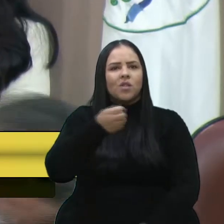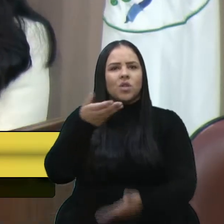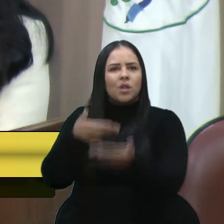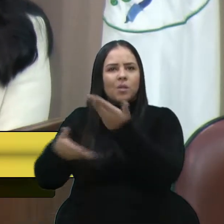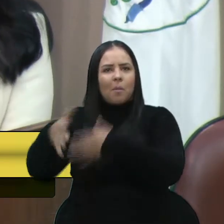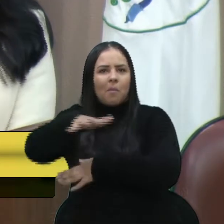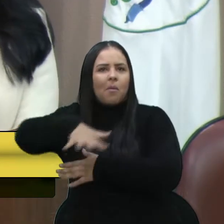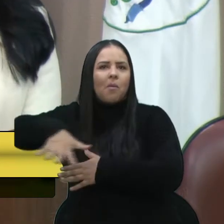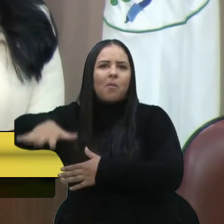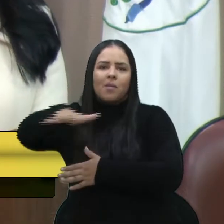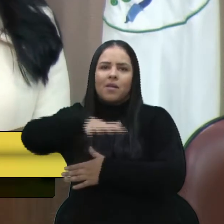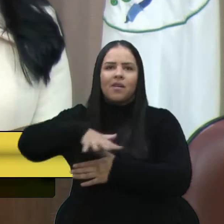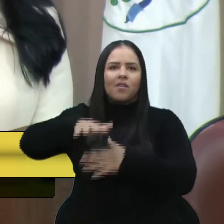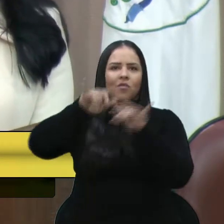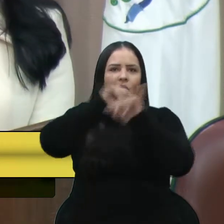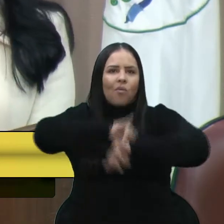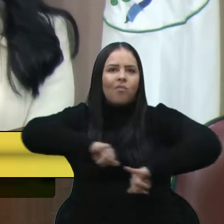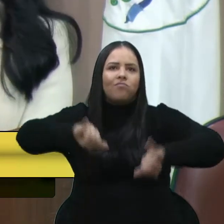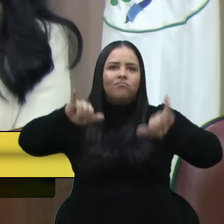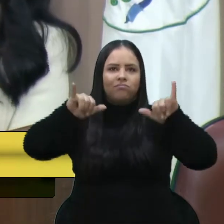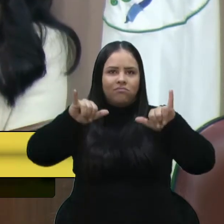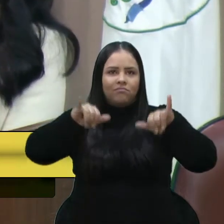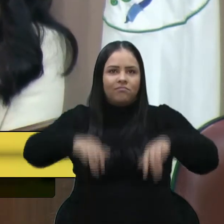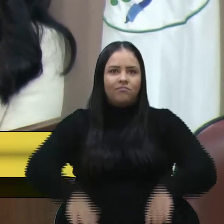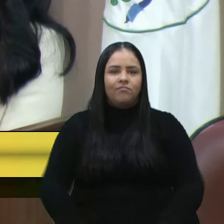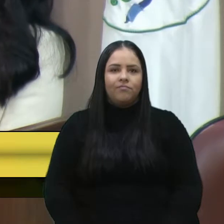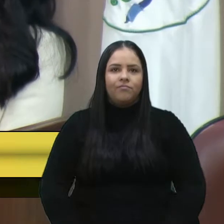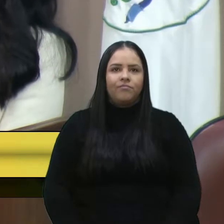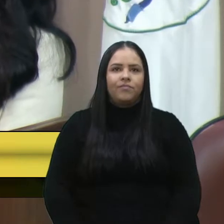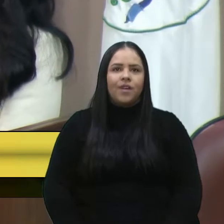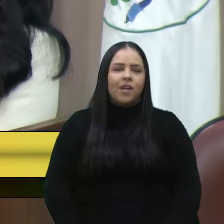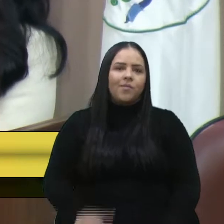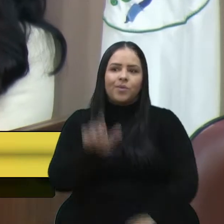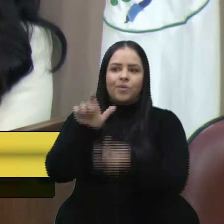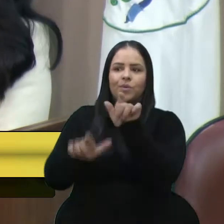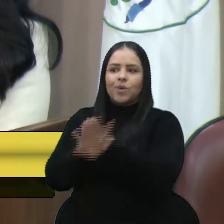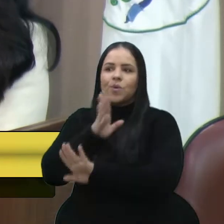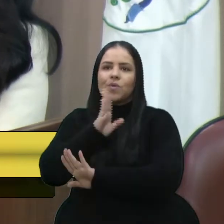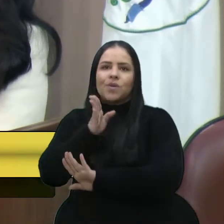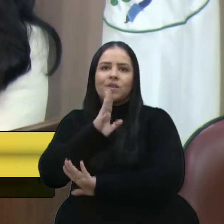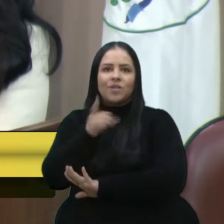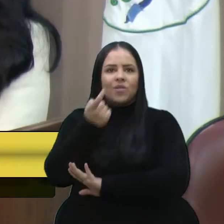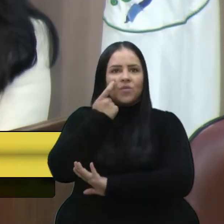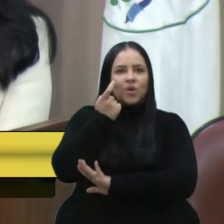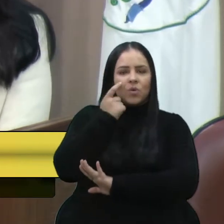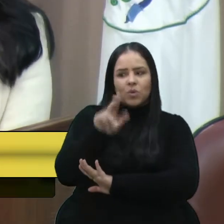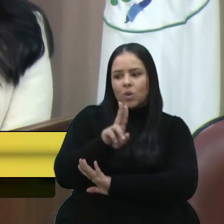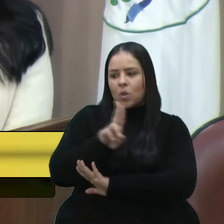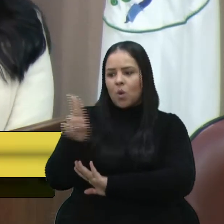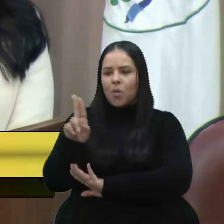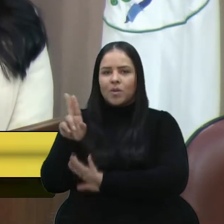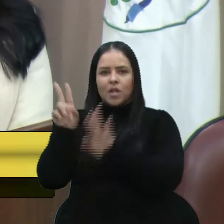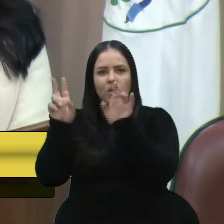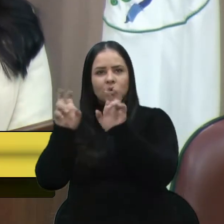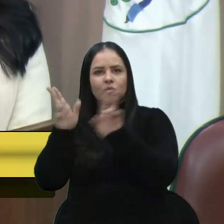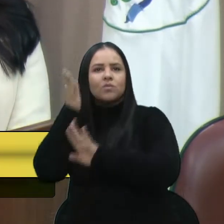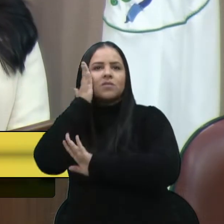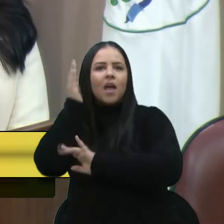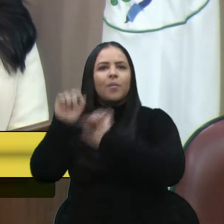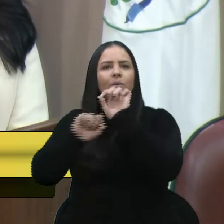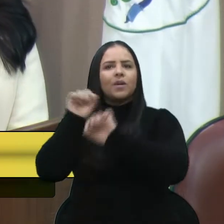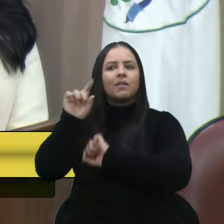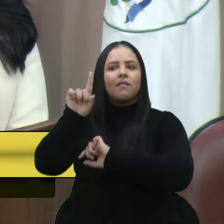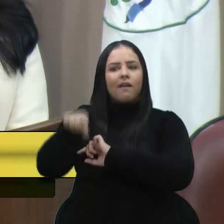publicidade e propaganda. E para quem conhece, para quem deu uma olhadinha nesses nomes e nesses temas, sabe que nós estamos falando de um